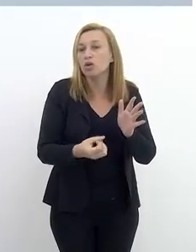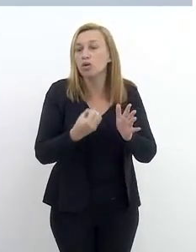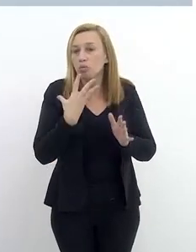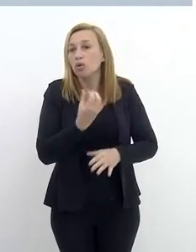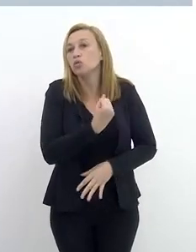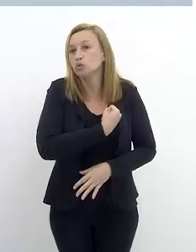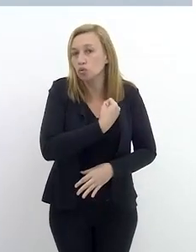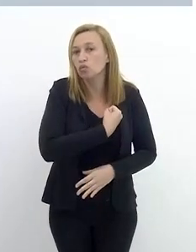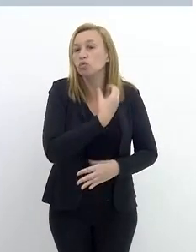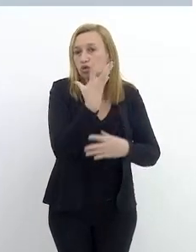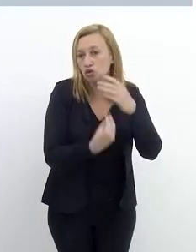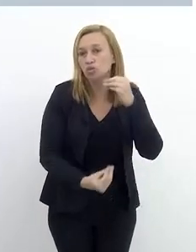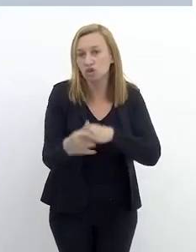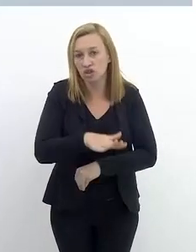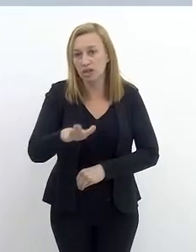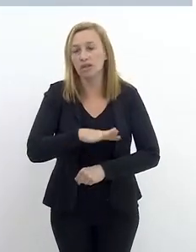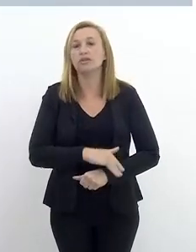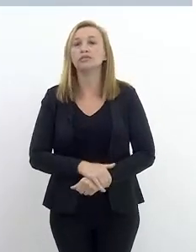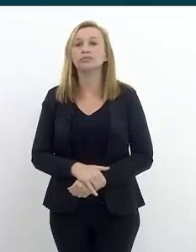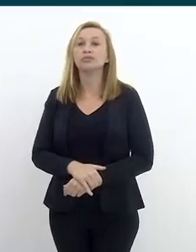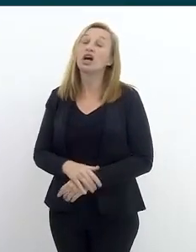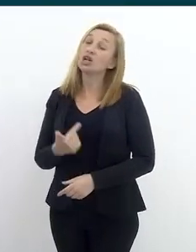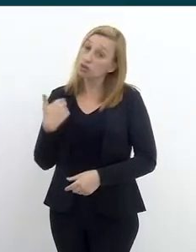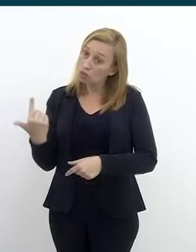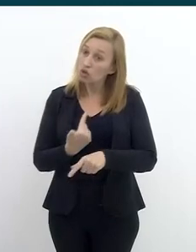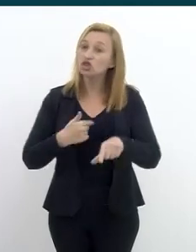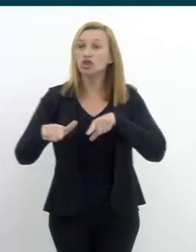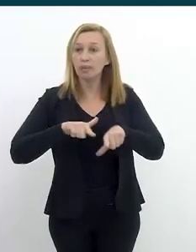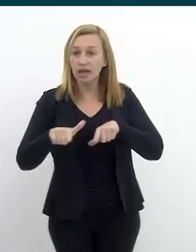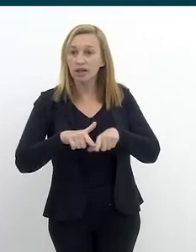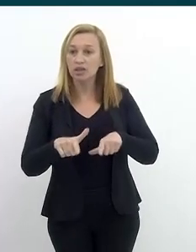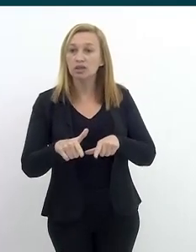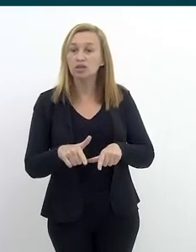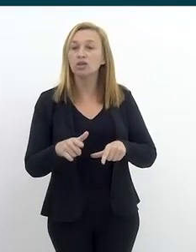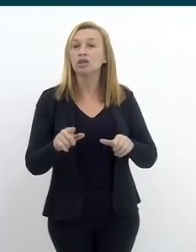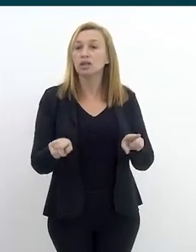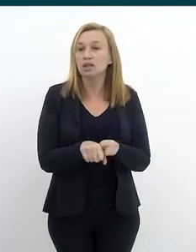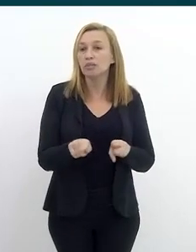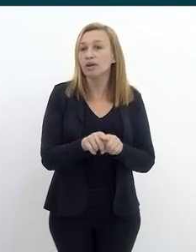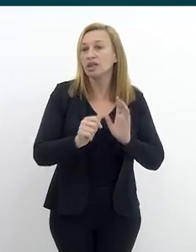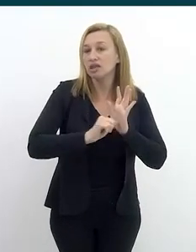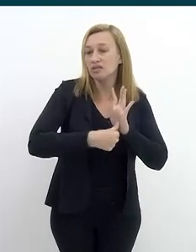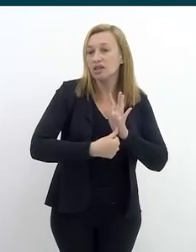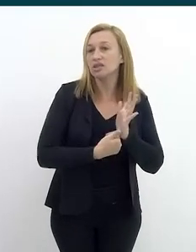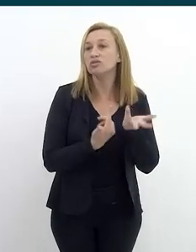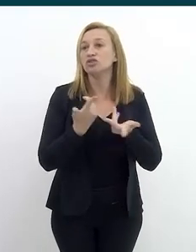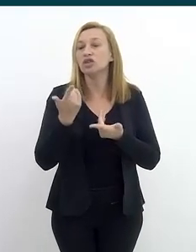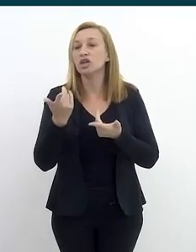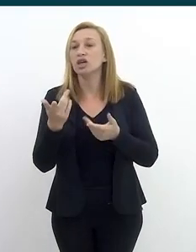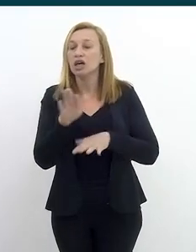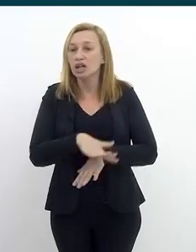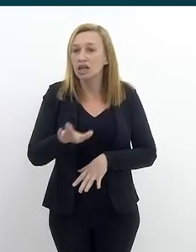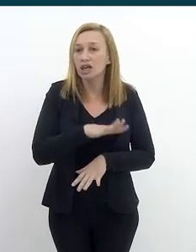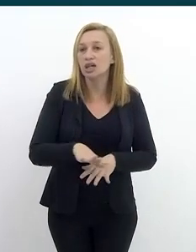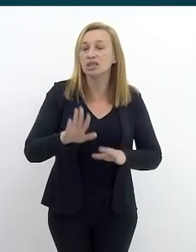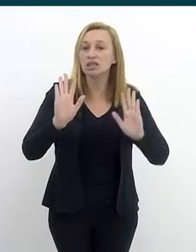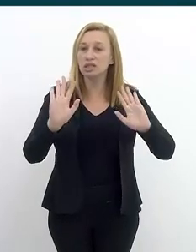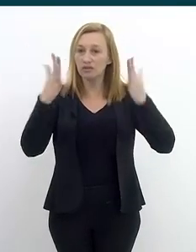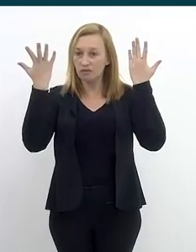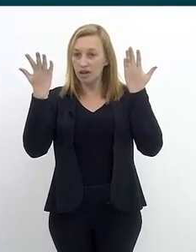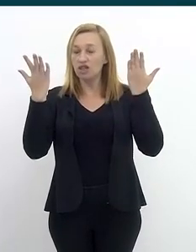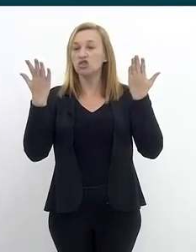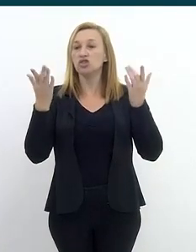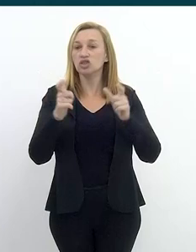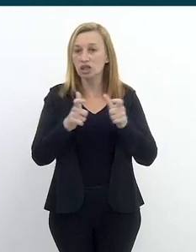menos, boa parte das causas de desaparecimento. A gente trabalha nisso, inclusive, a identificação das crianças em eventos de